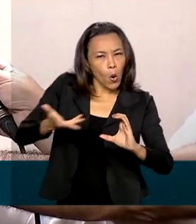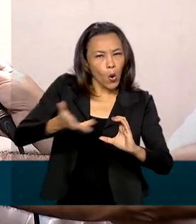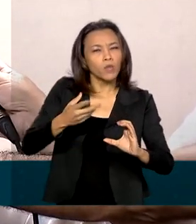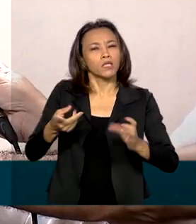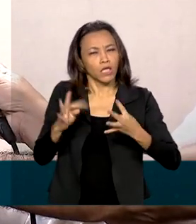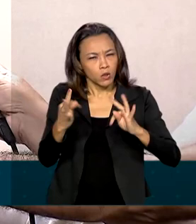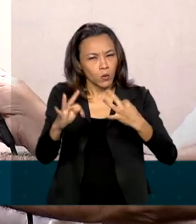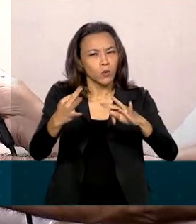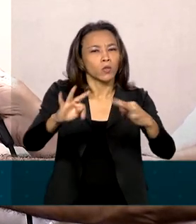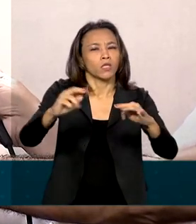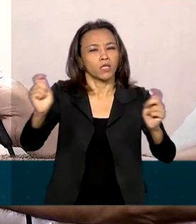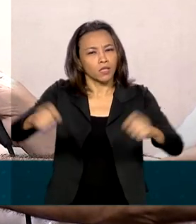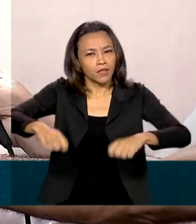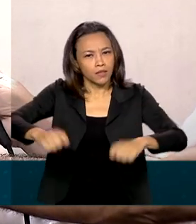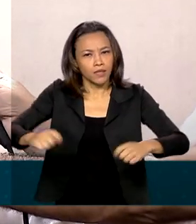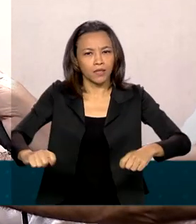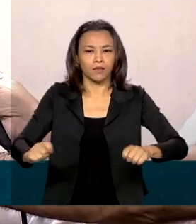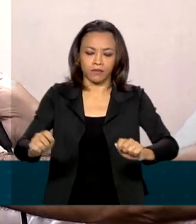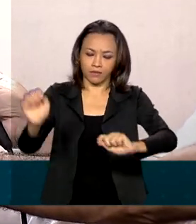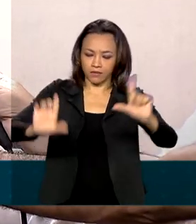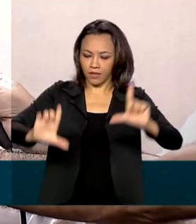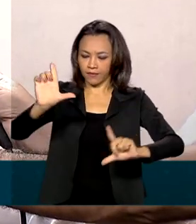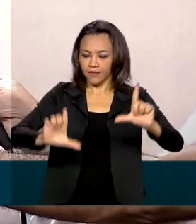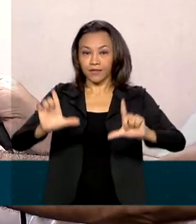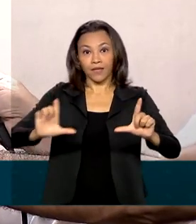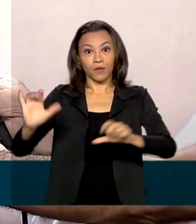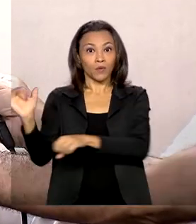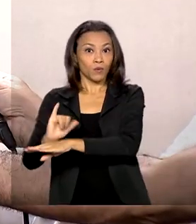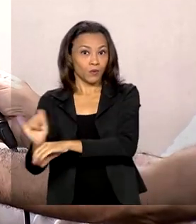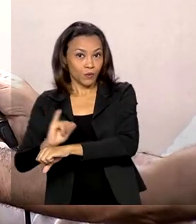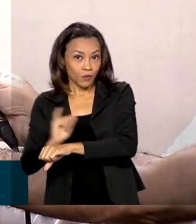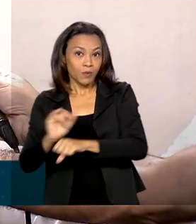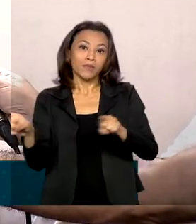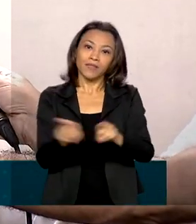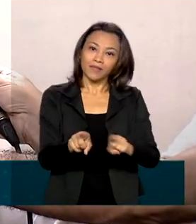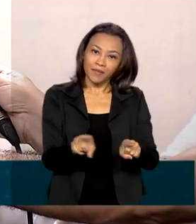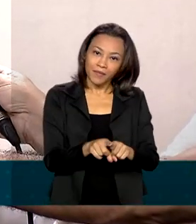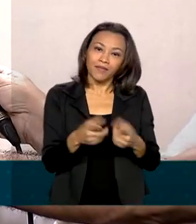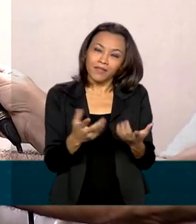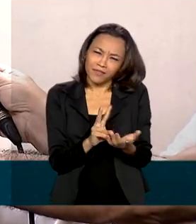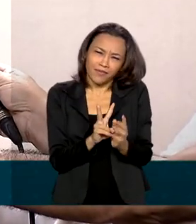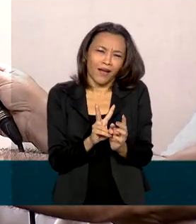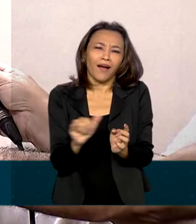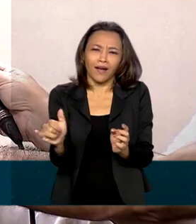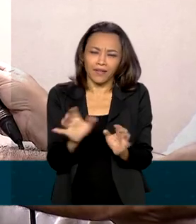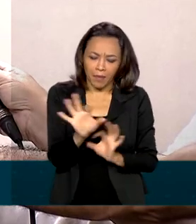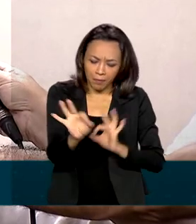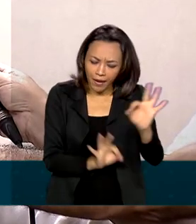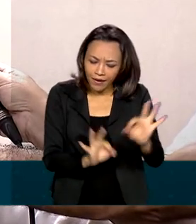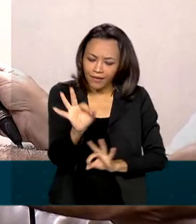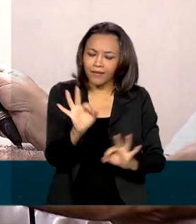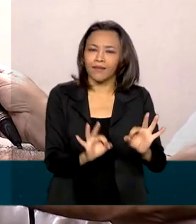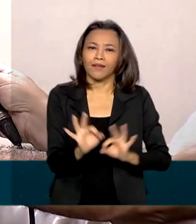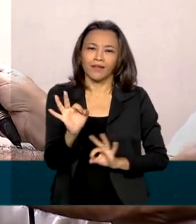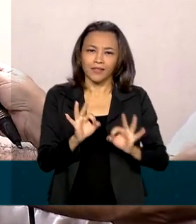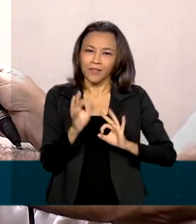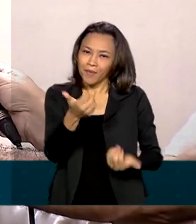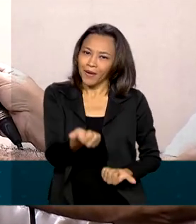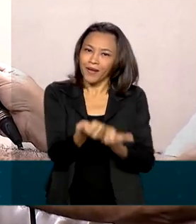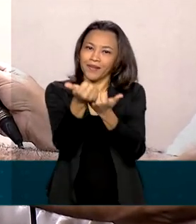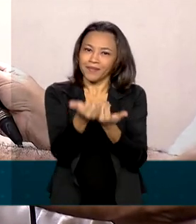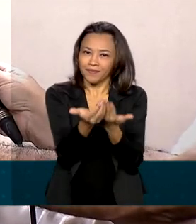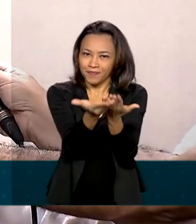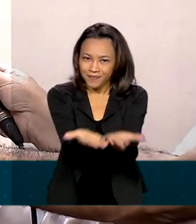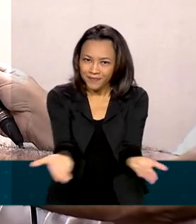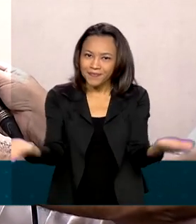A gente vai transmitir na televisão aberta, no canal do YouTube e também na nossa plataforma de streaming. Então, a gente está preparado para fazer essa contribuição